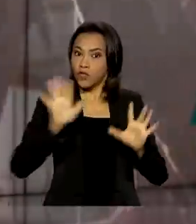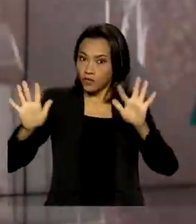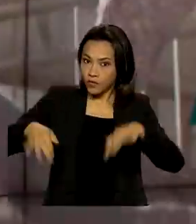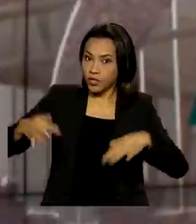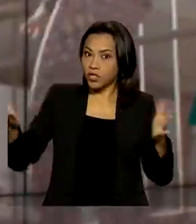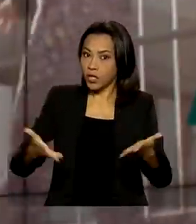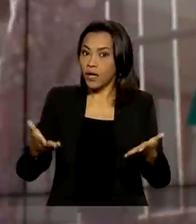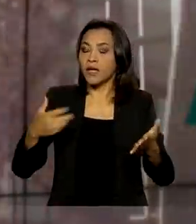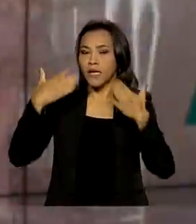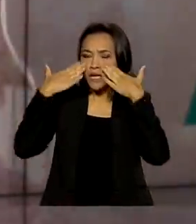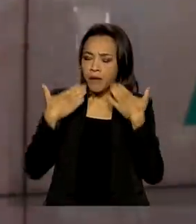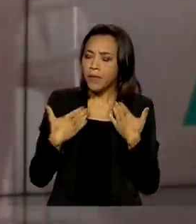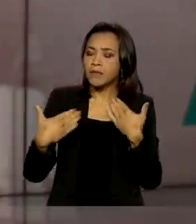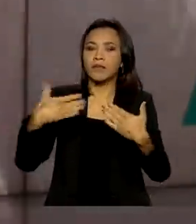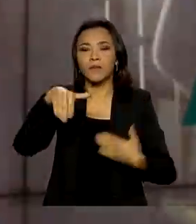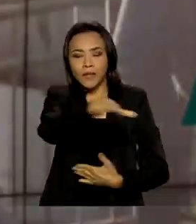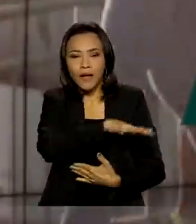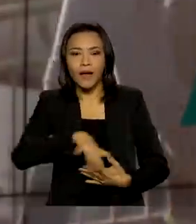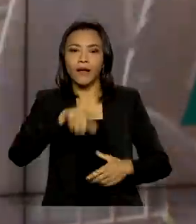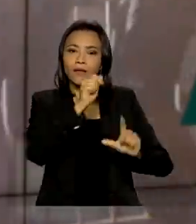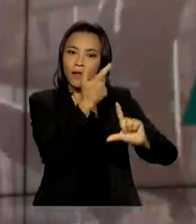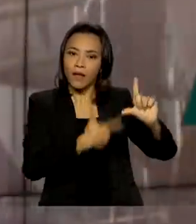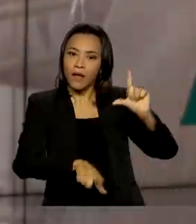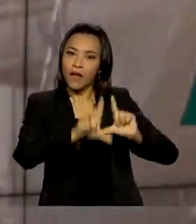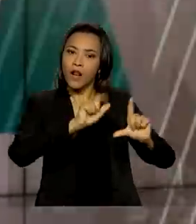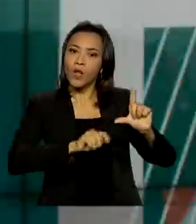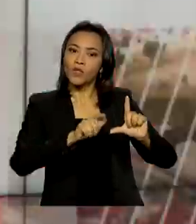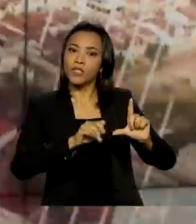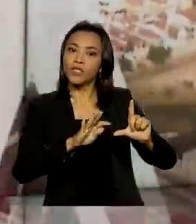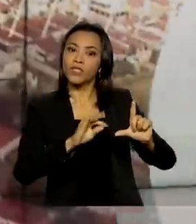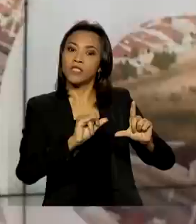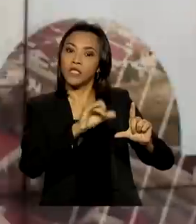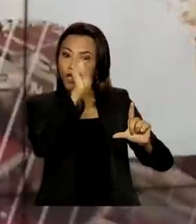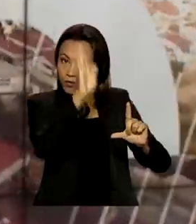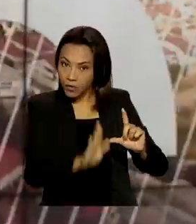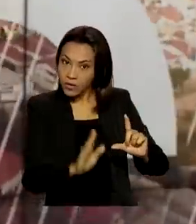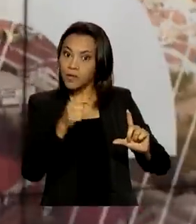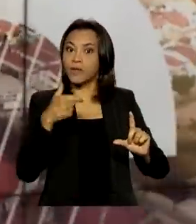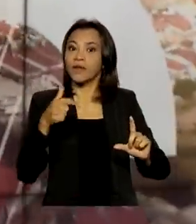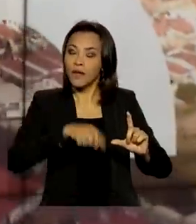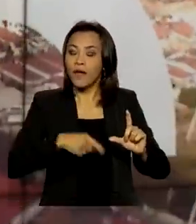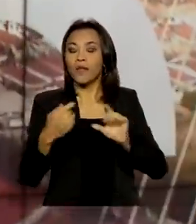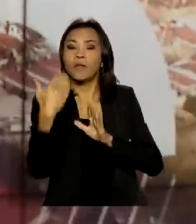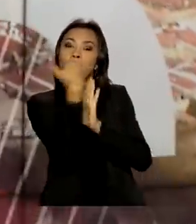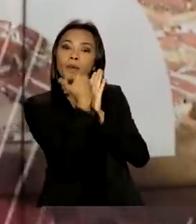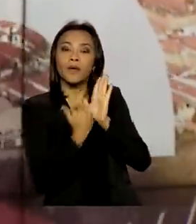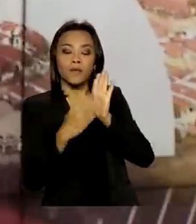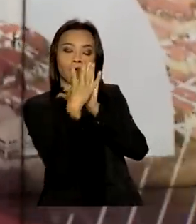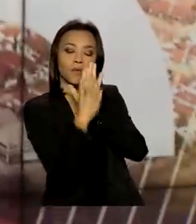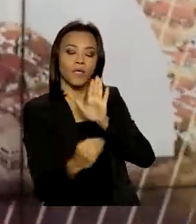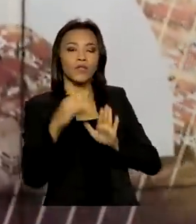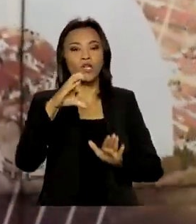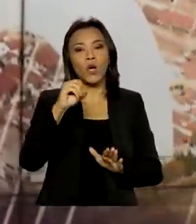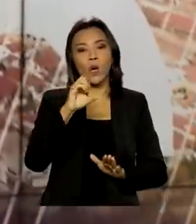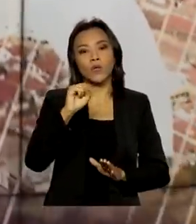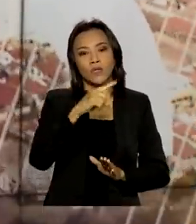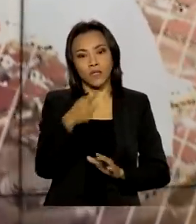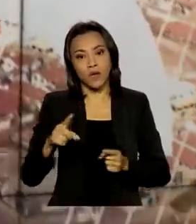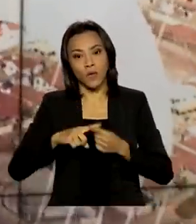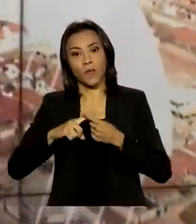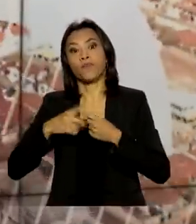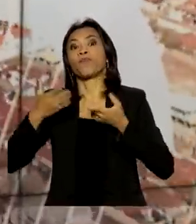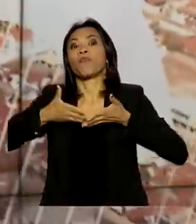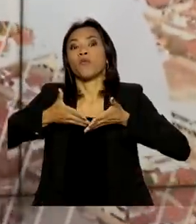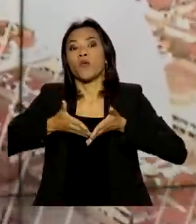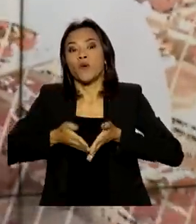as oportunidades nos setores da logística brasileira, que fazem parte do programa de concessões, entre eles rodovias, aeroportos,